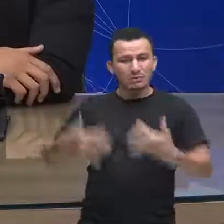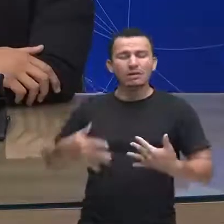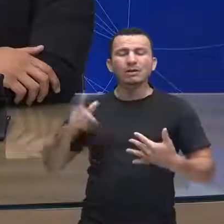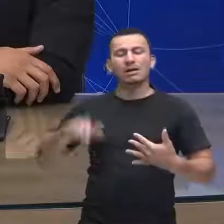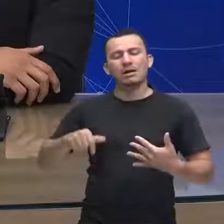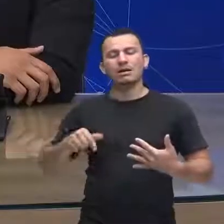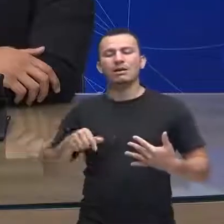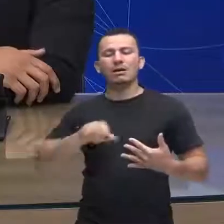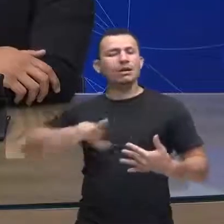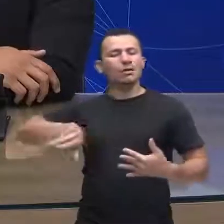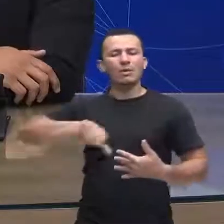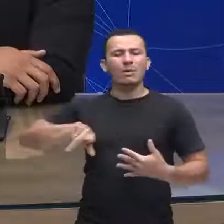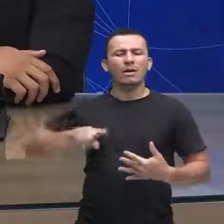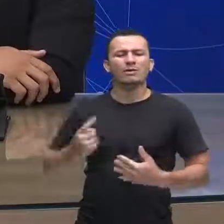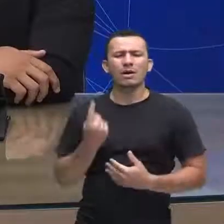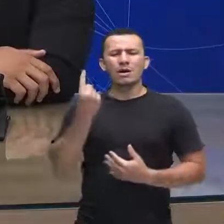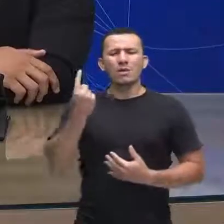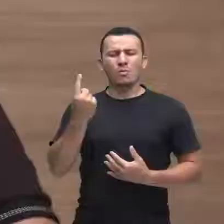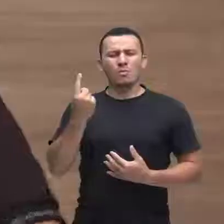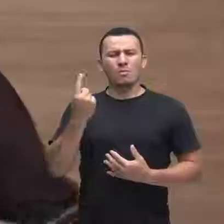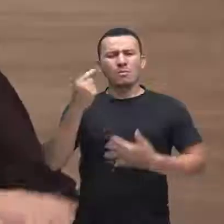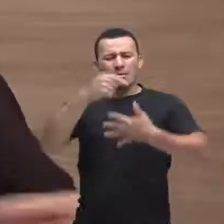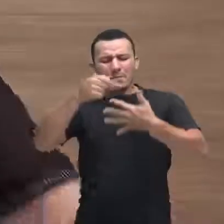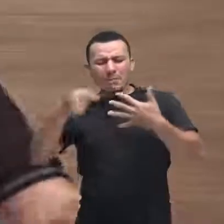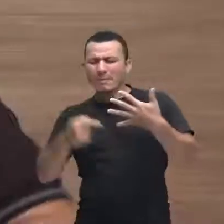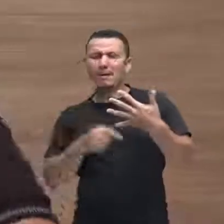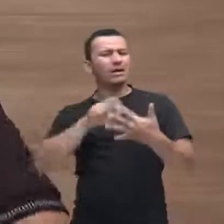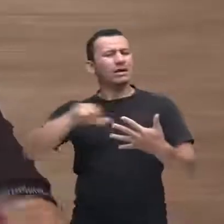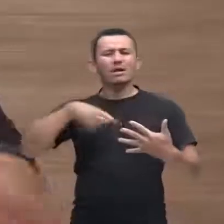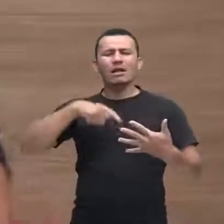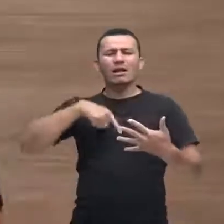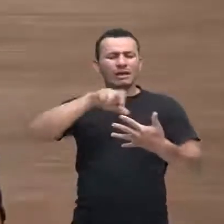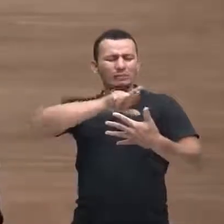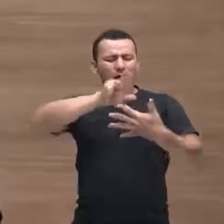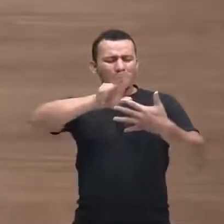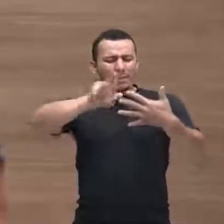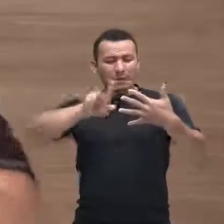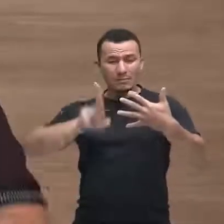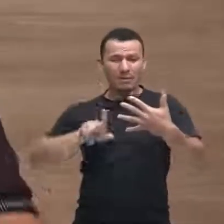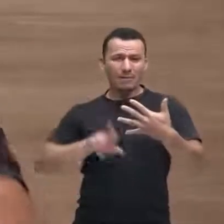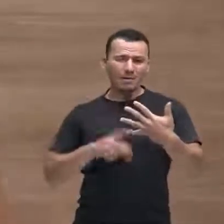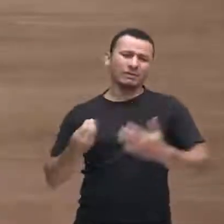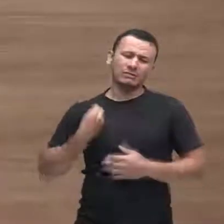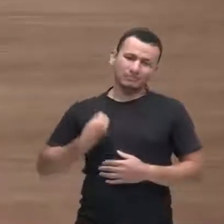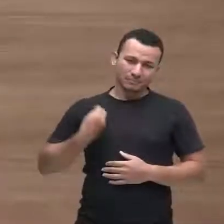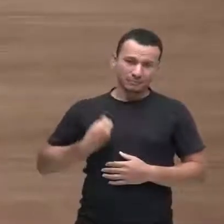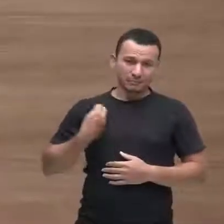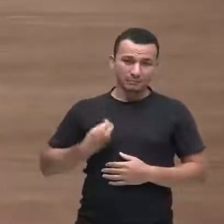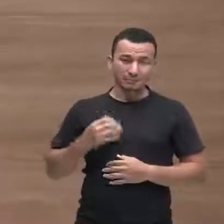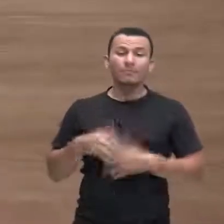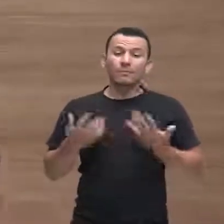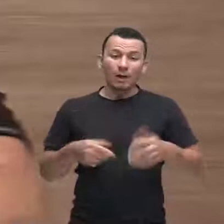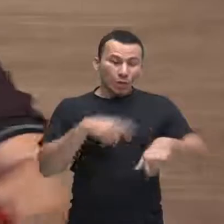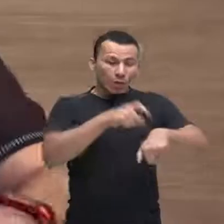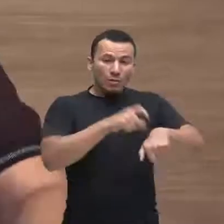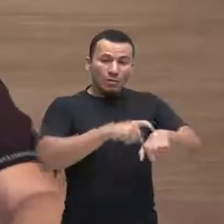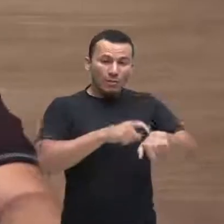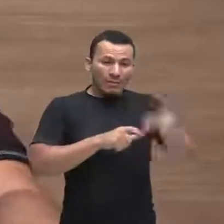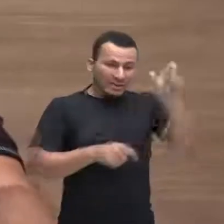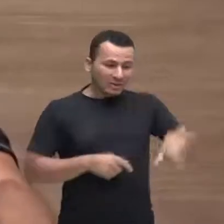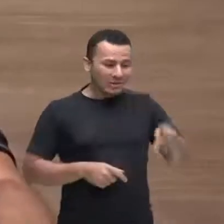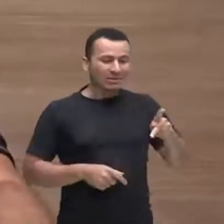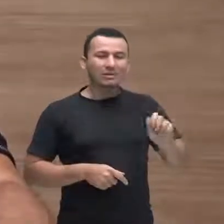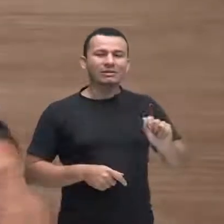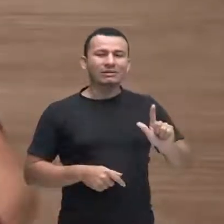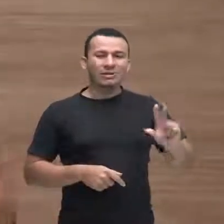é uma configuração são várias configurações são várias questões e nesse momento em que o Paulo se interessa por alguém e que é